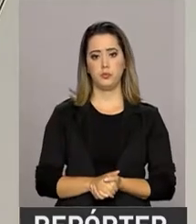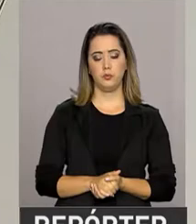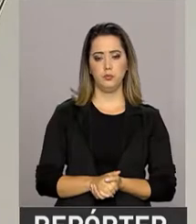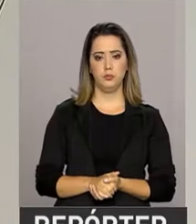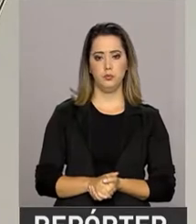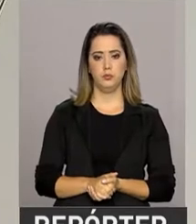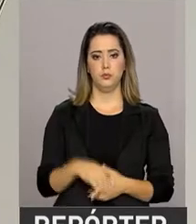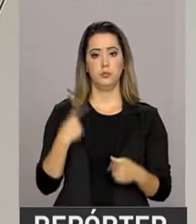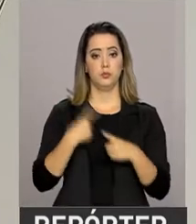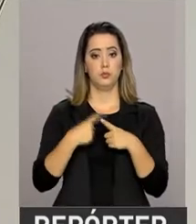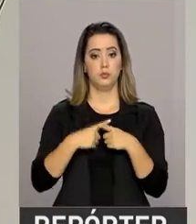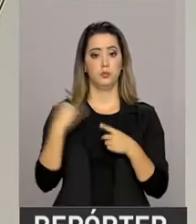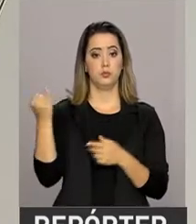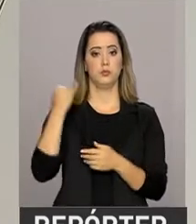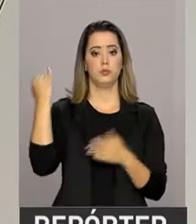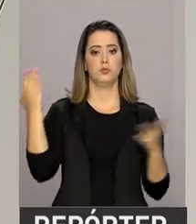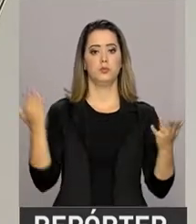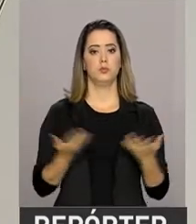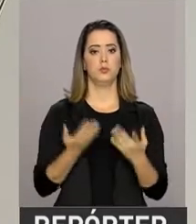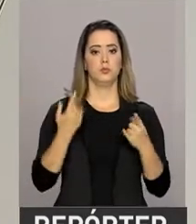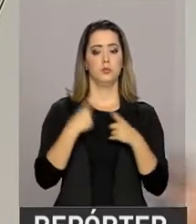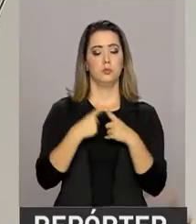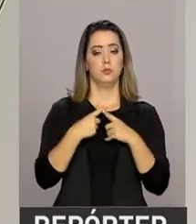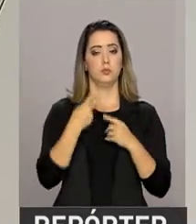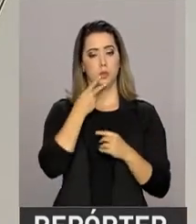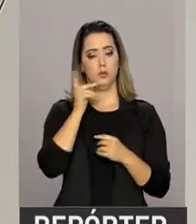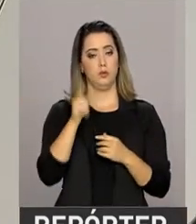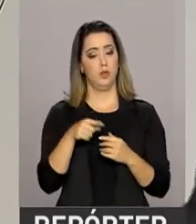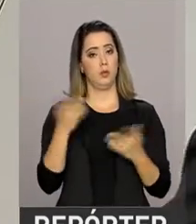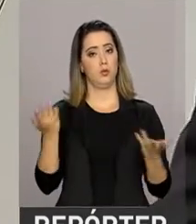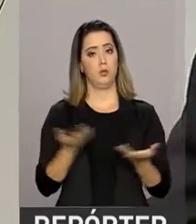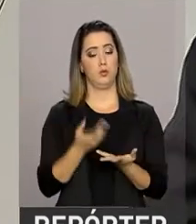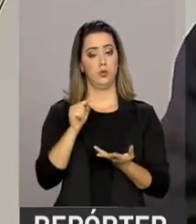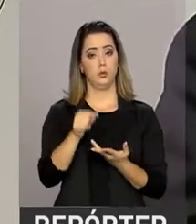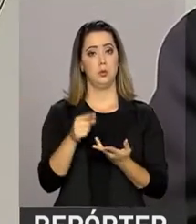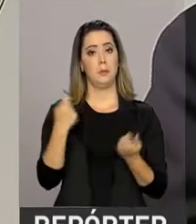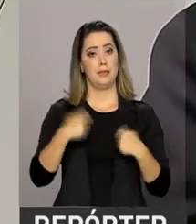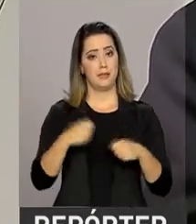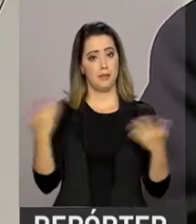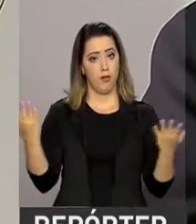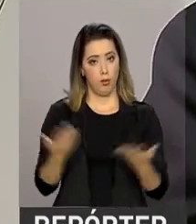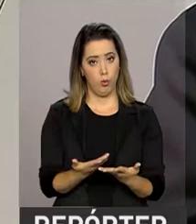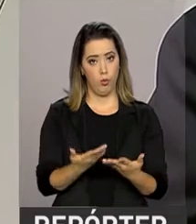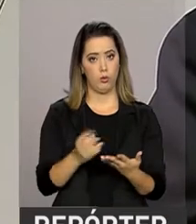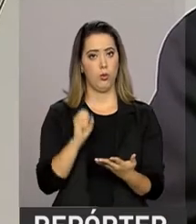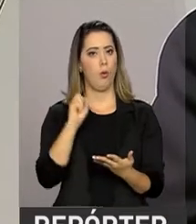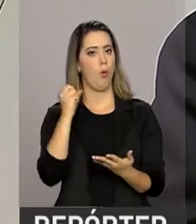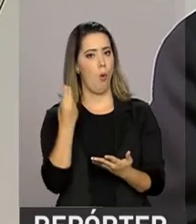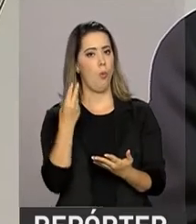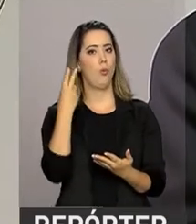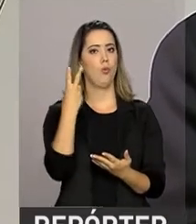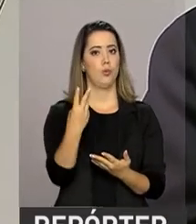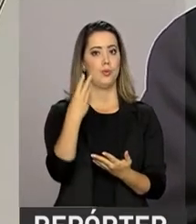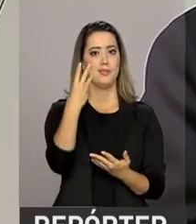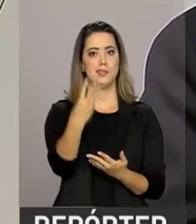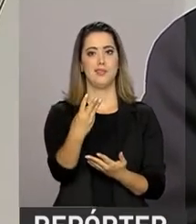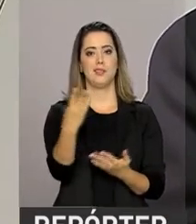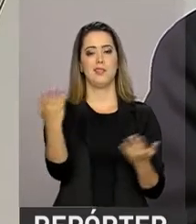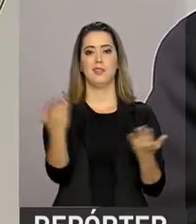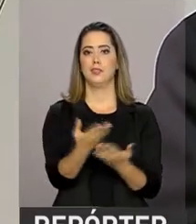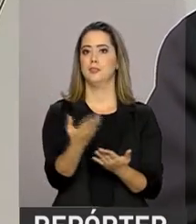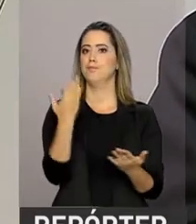Por que ela é importante hoje? Porque, digo eu, se nós não fizermos isso por agora, daqui a dois, três anos ela é